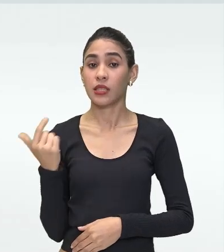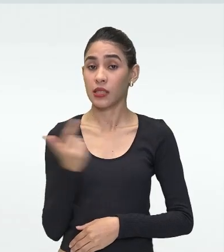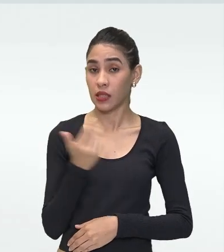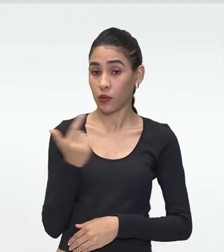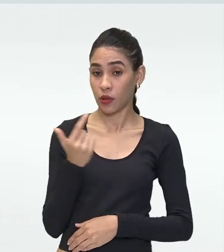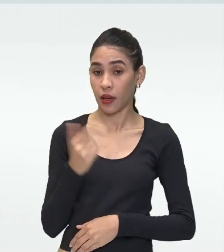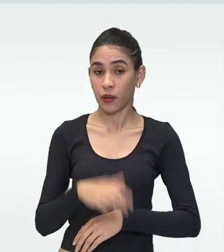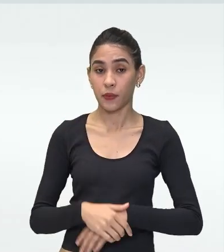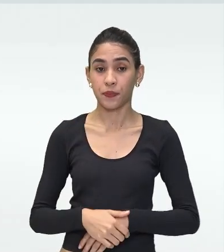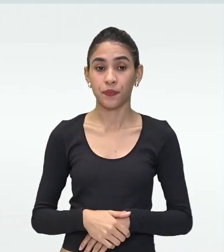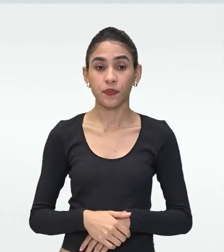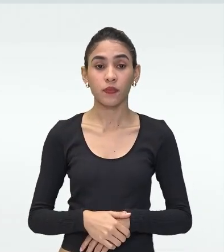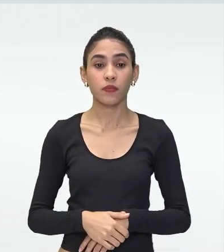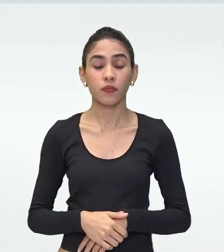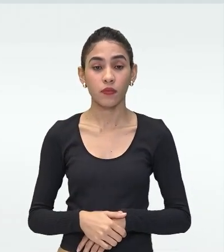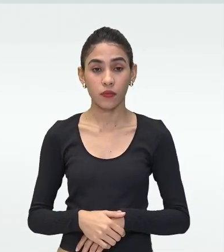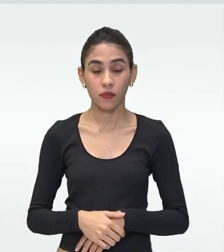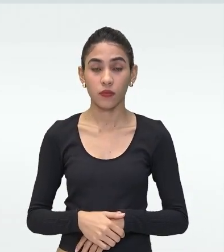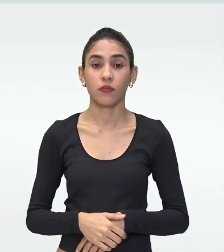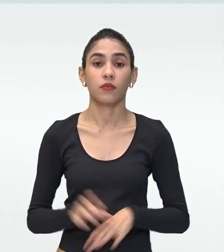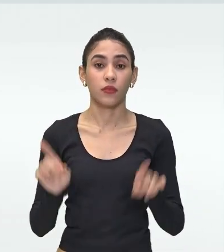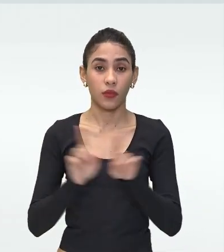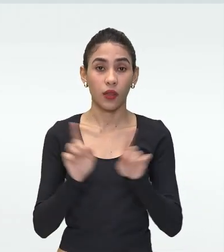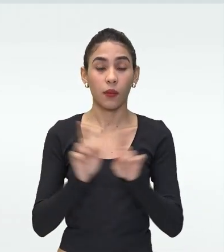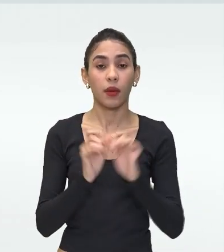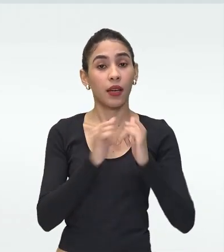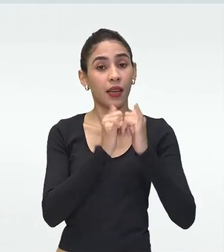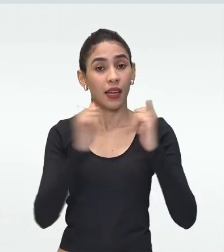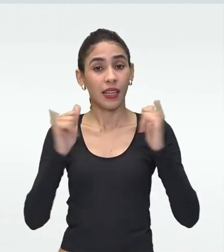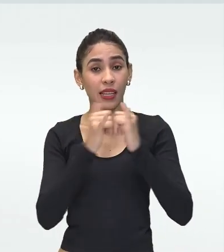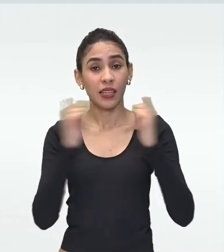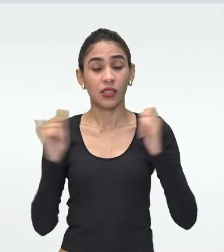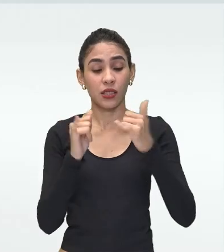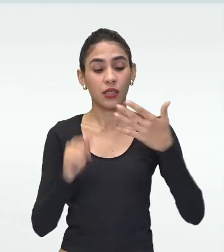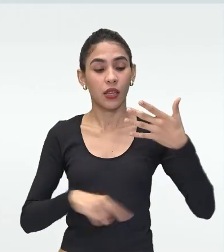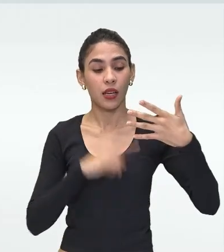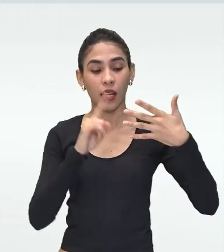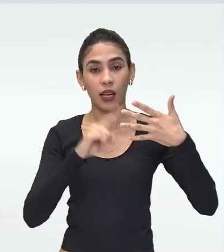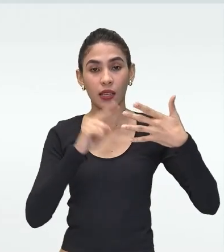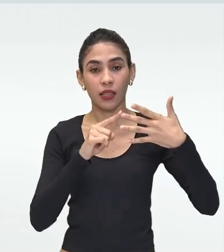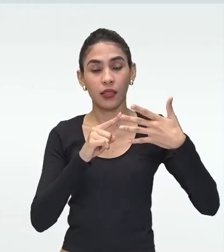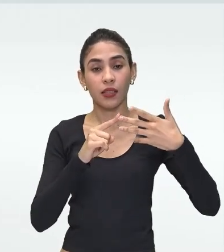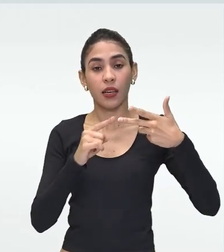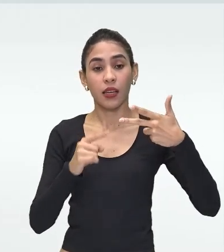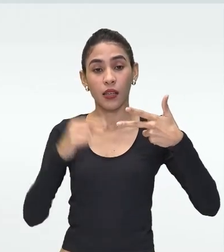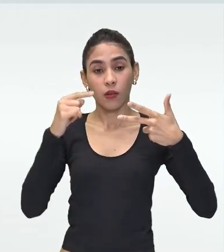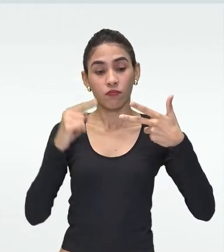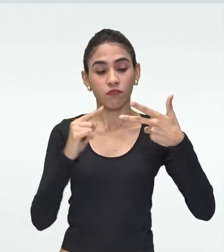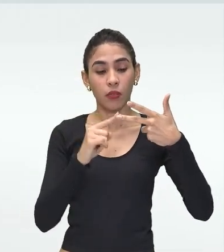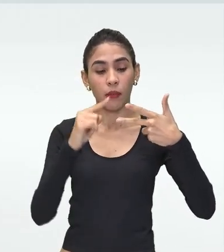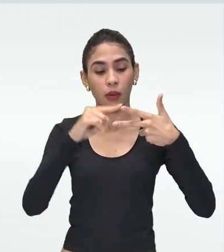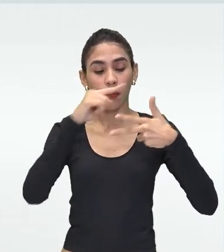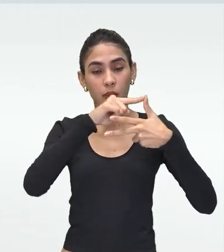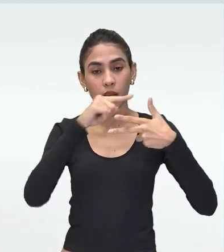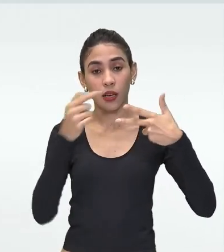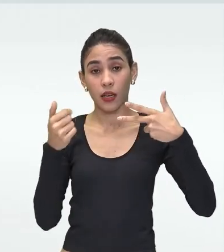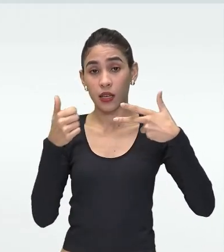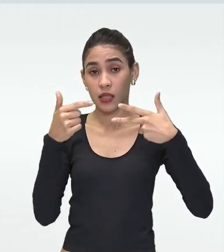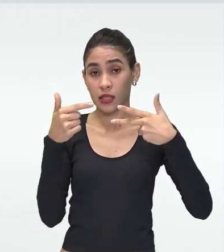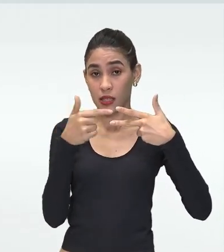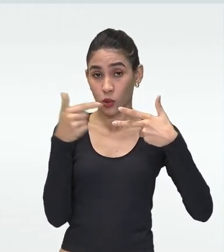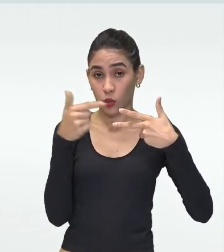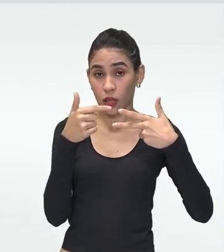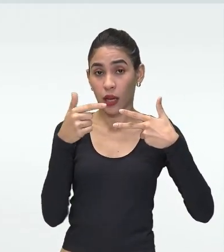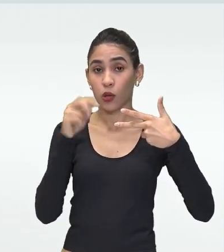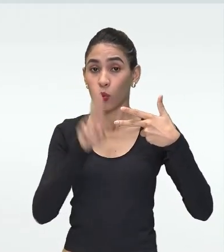ali no topo E aí uma parte Da energia dos primários Que esses secundários Aqui utilizam Para o seu consumo Para